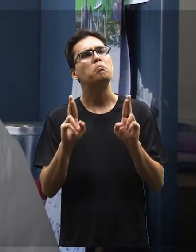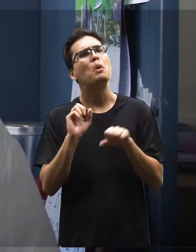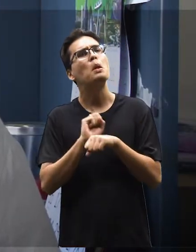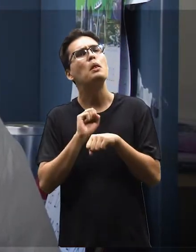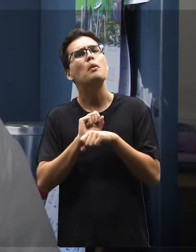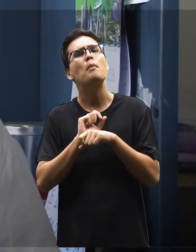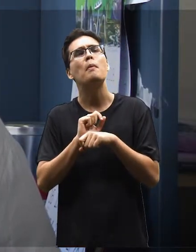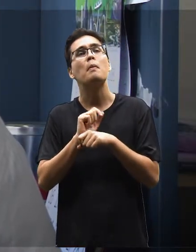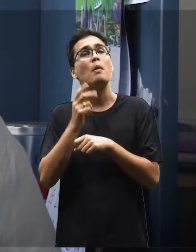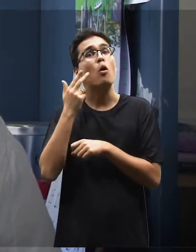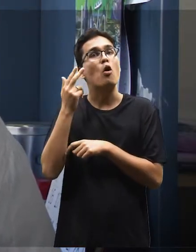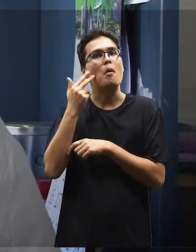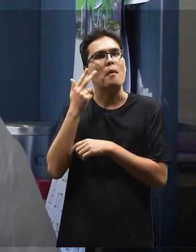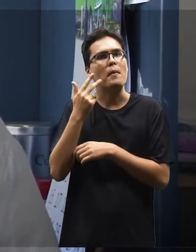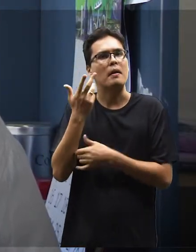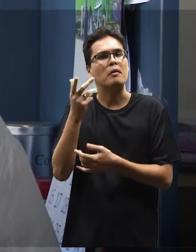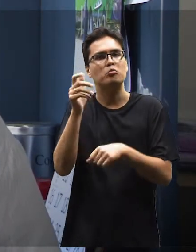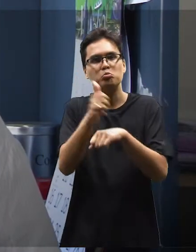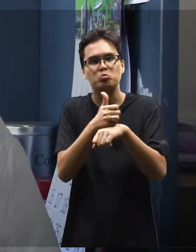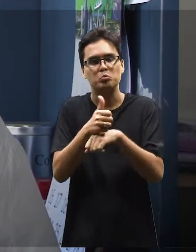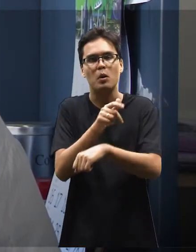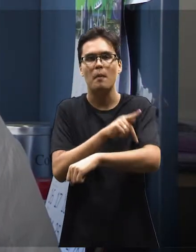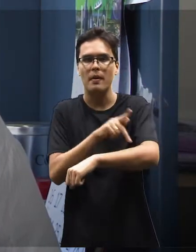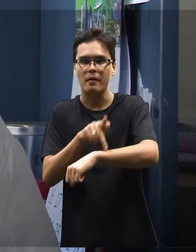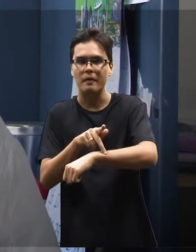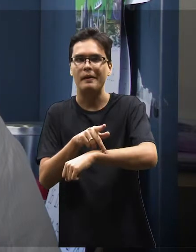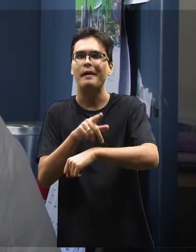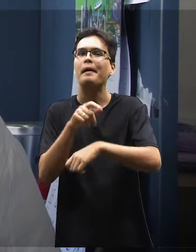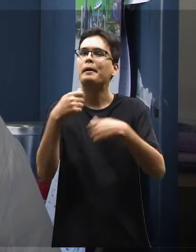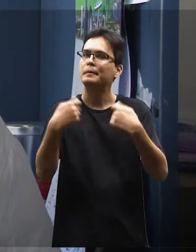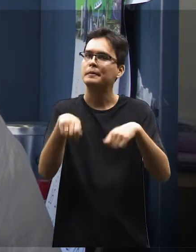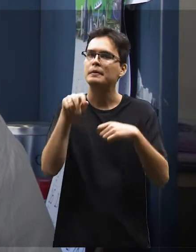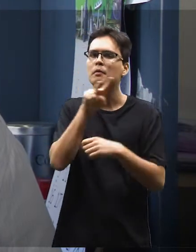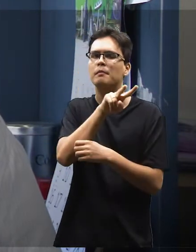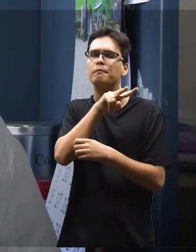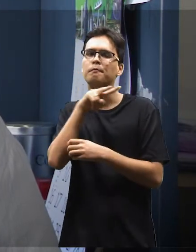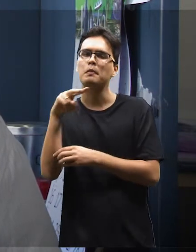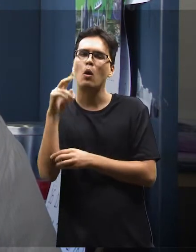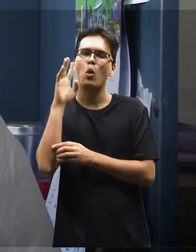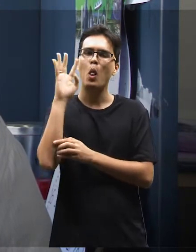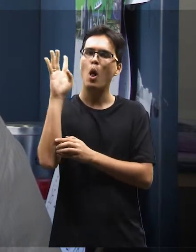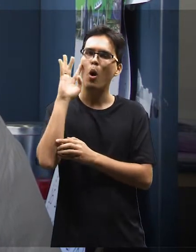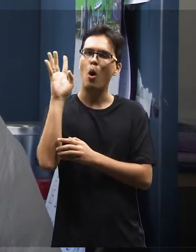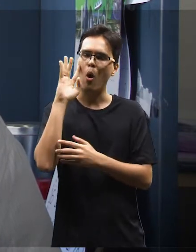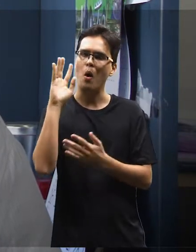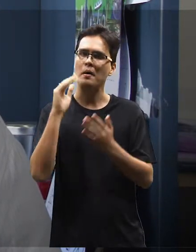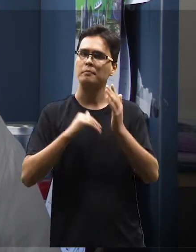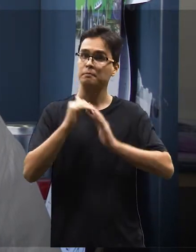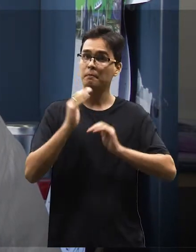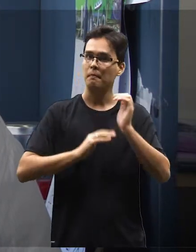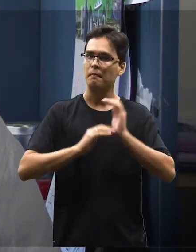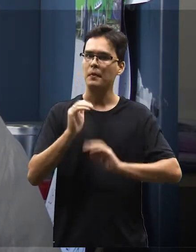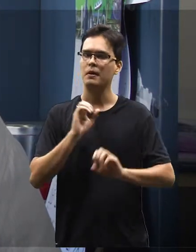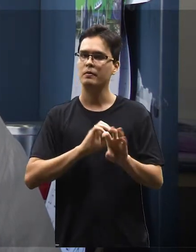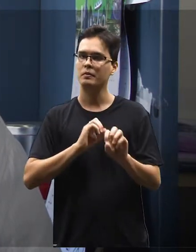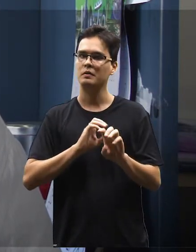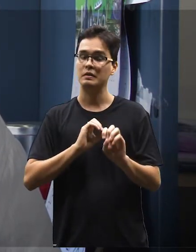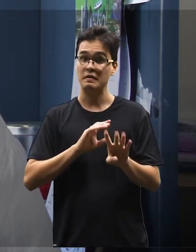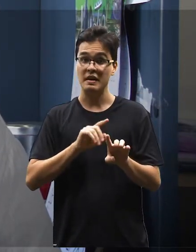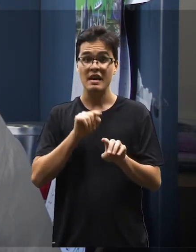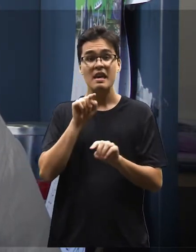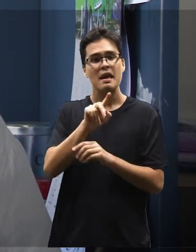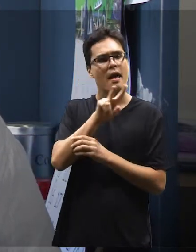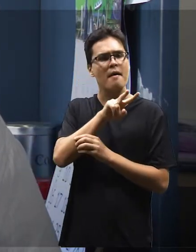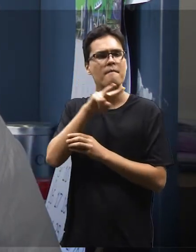do pedagogo é que ele tem uma visão teórica da prática educativa e que essa visão teórica